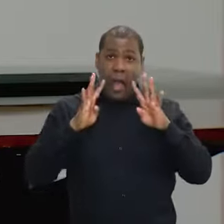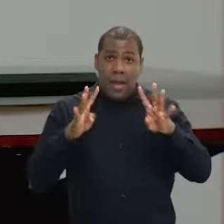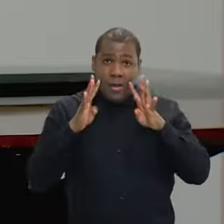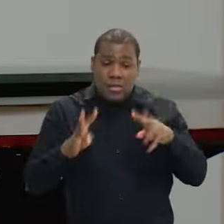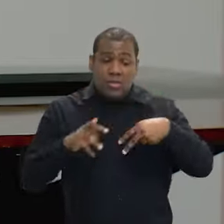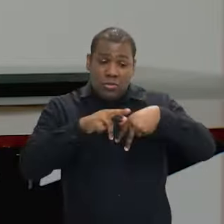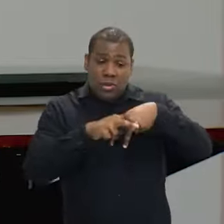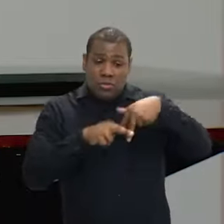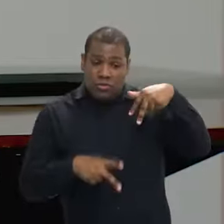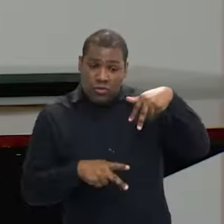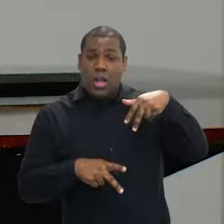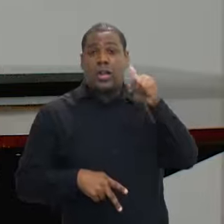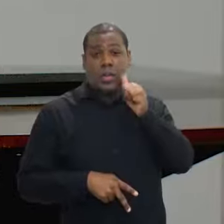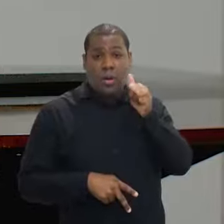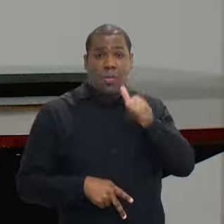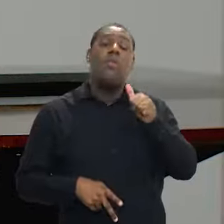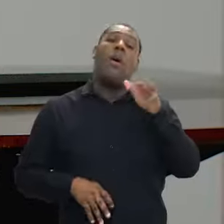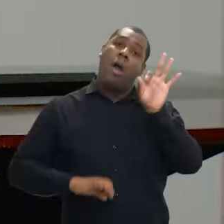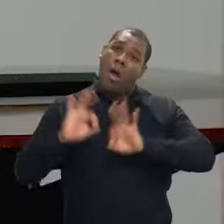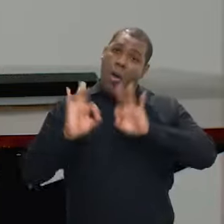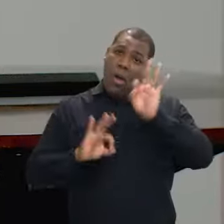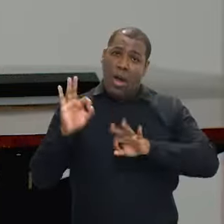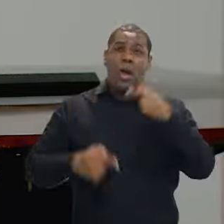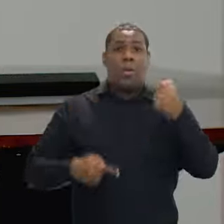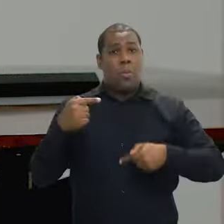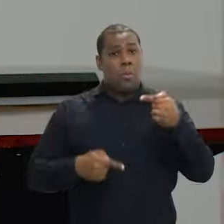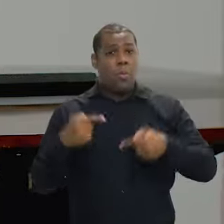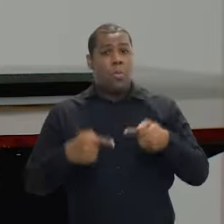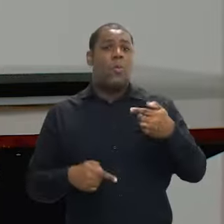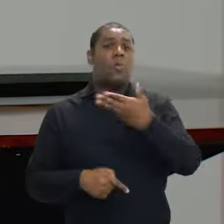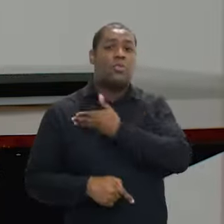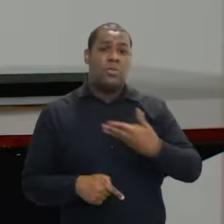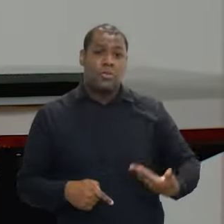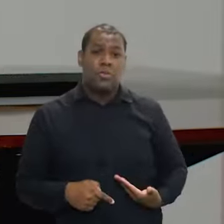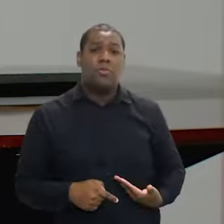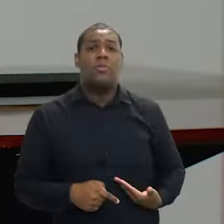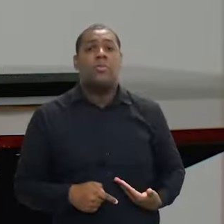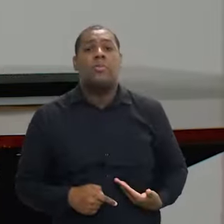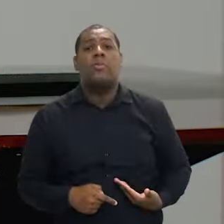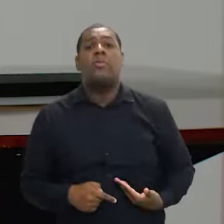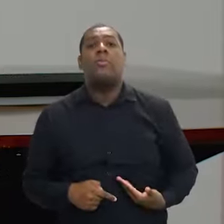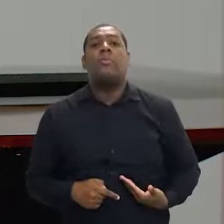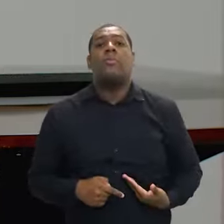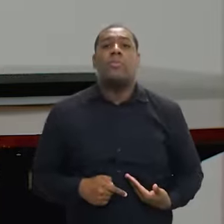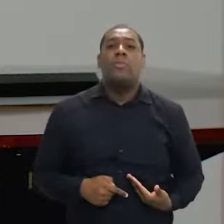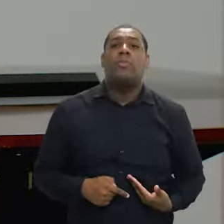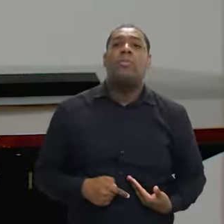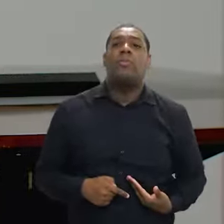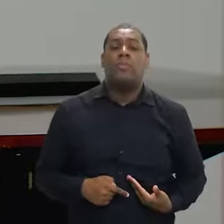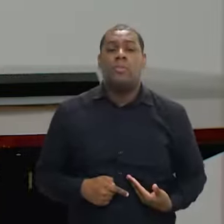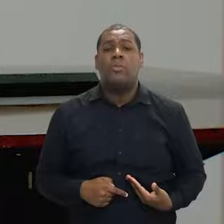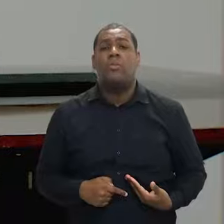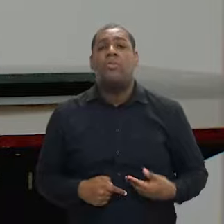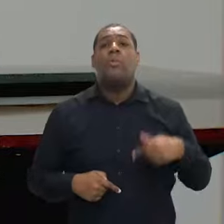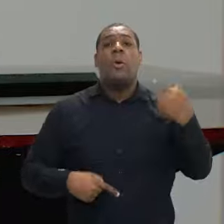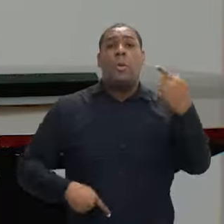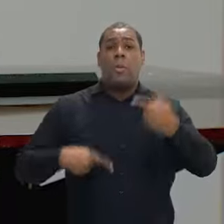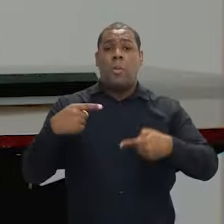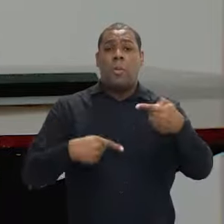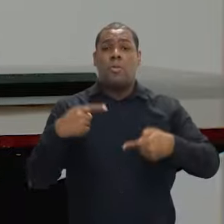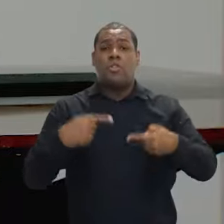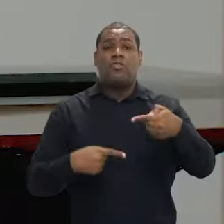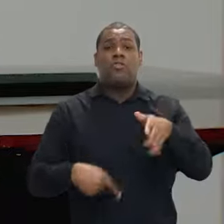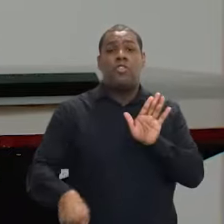de gênero que é importante para a gente desenhar todas as políticas. E também colaboramos com várias políticas